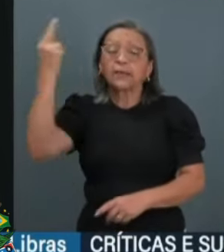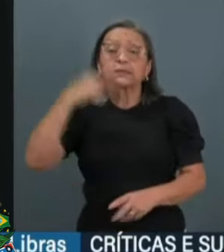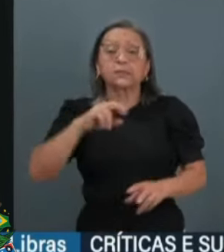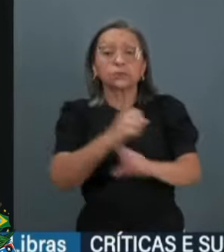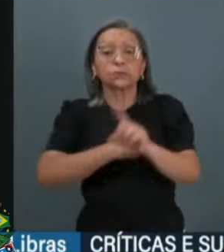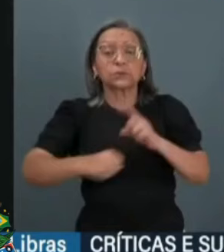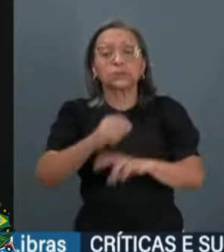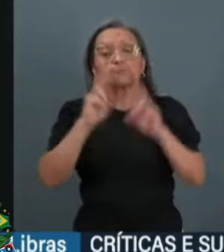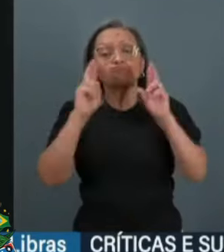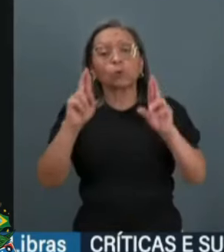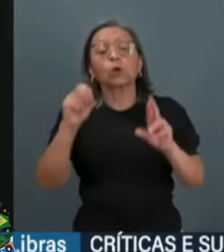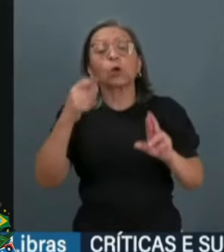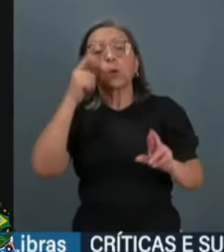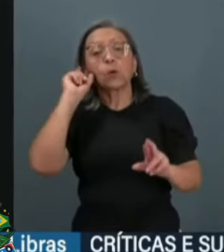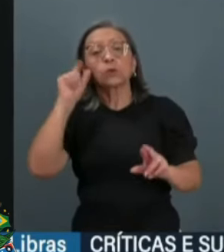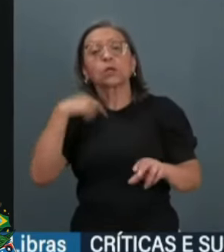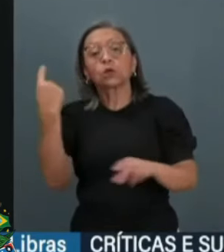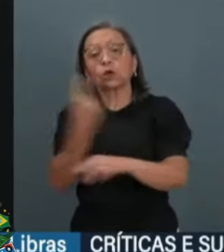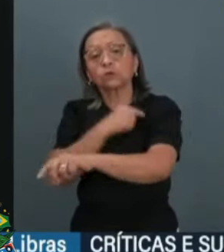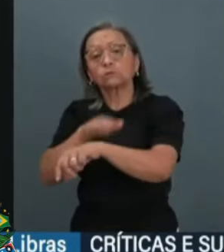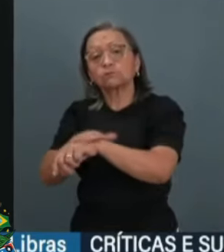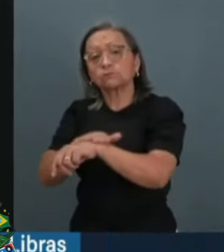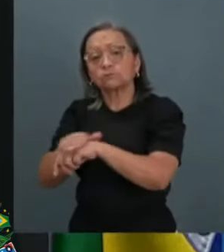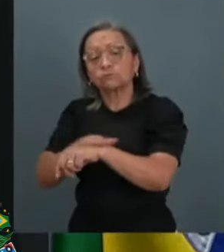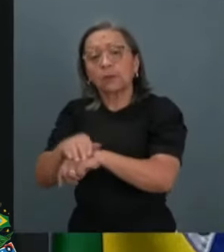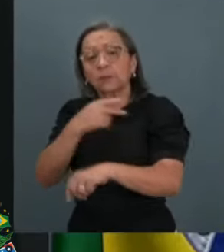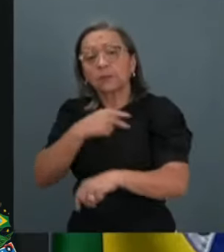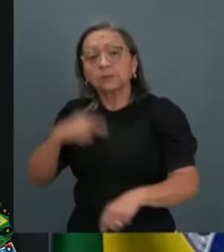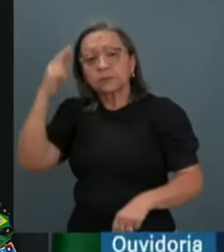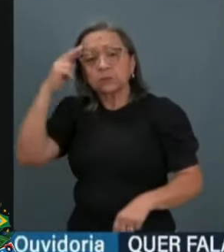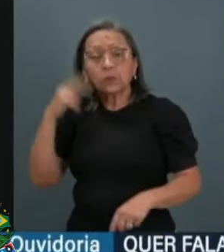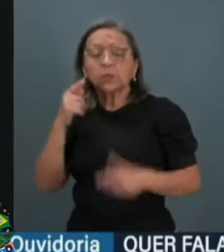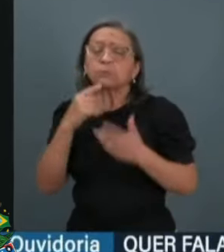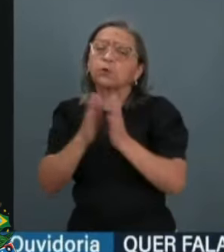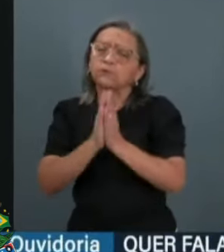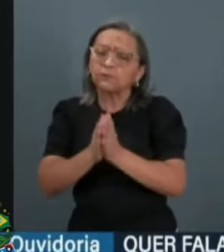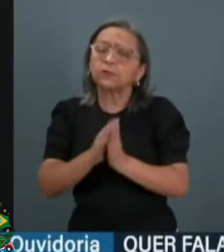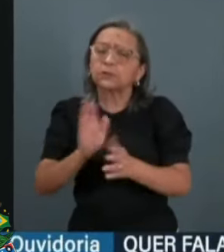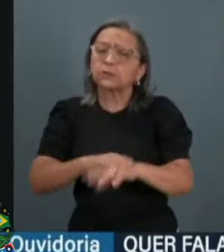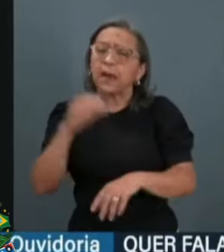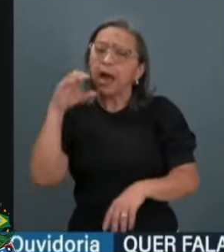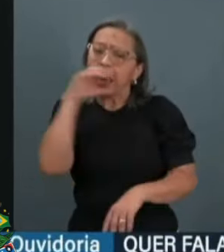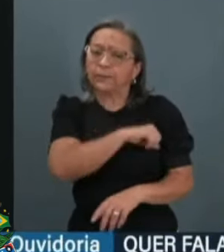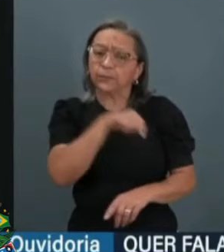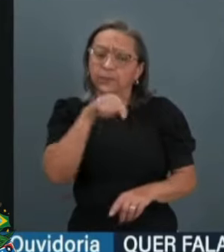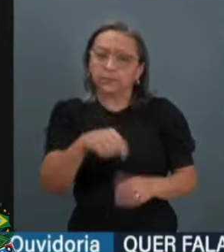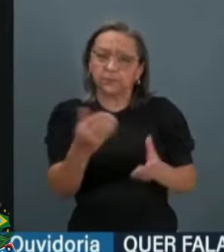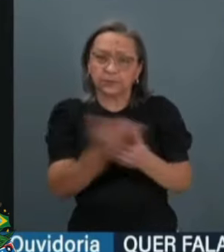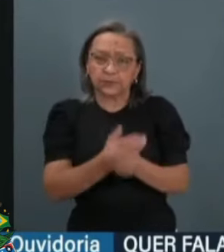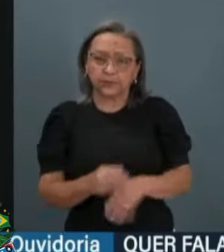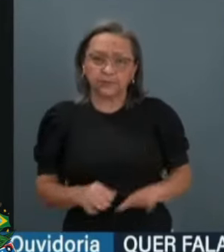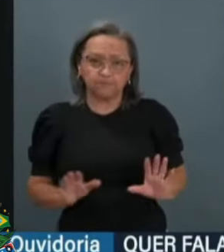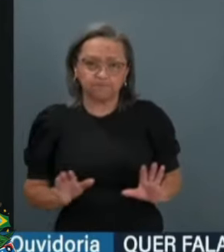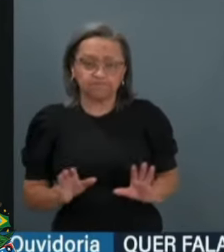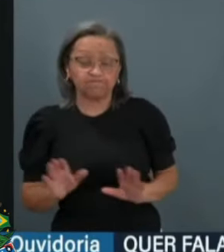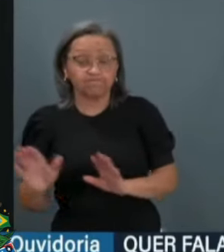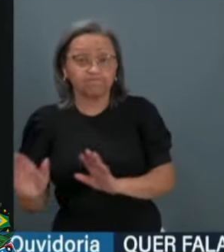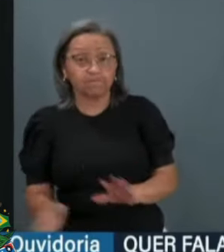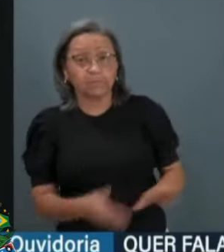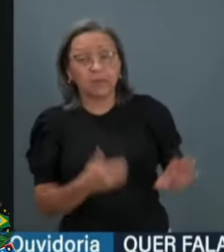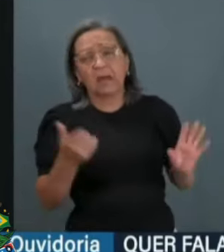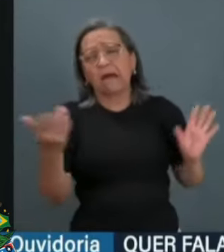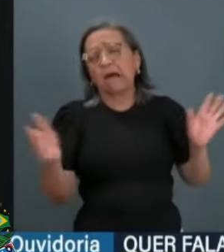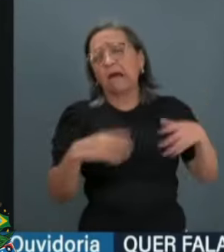o apelo que fizemos ontem ao presidente do Senado, Rodrigo Pacheco, é que desse celeridade com relação a isso. A questão de